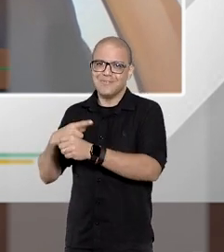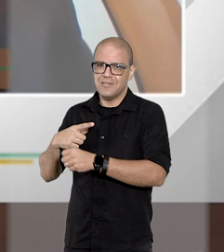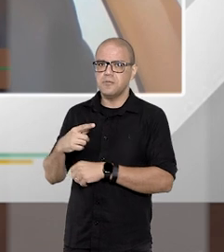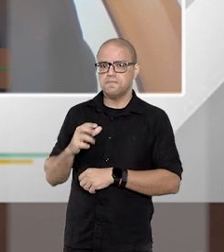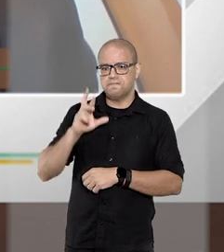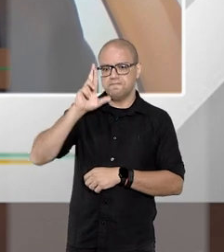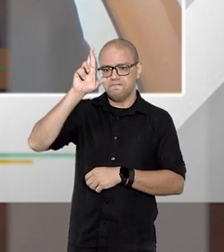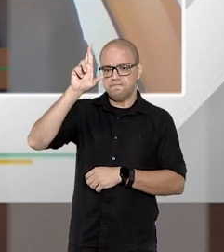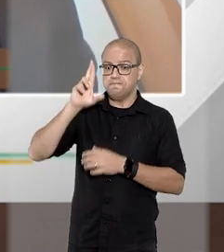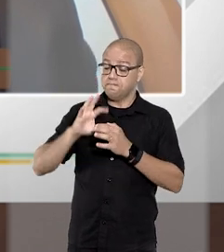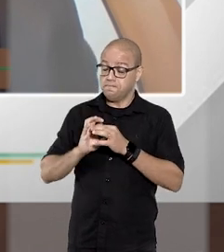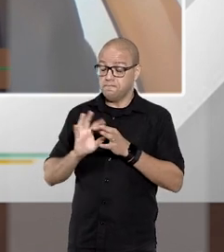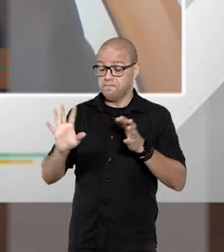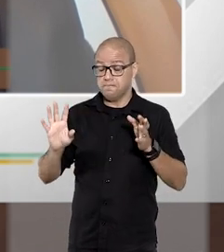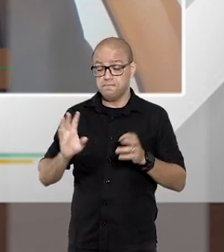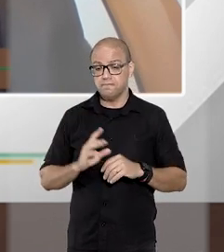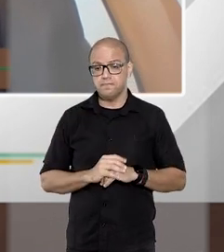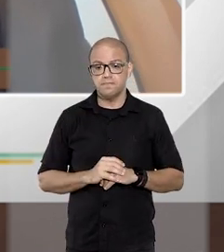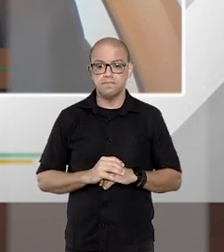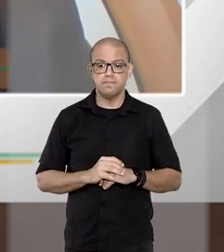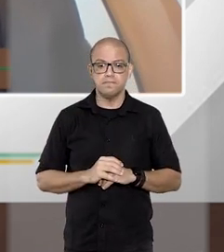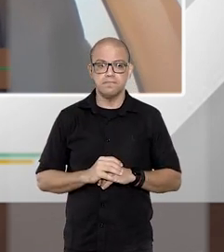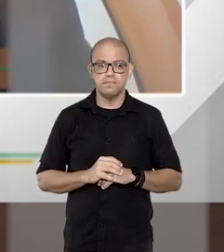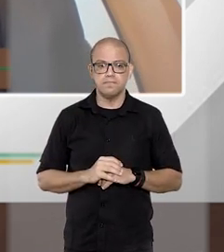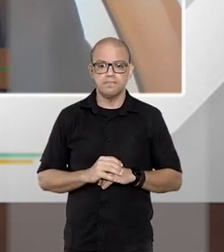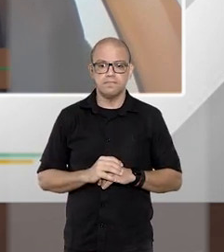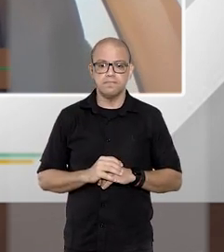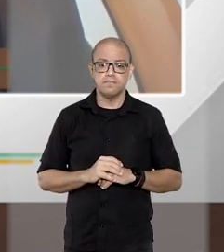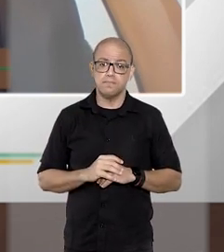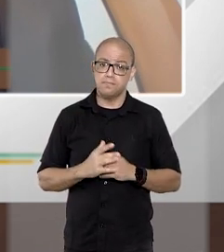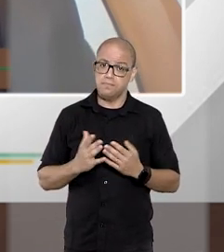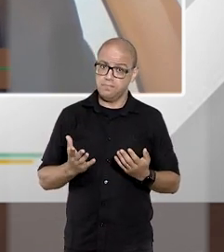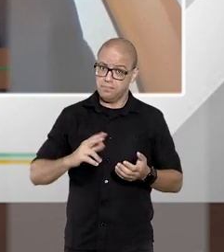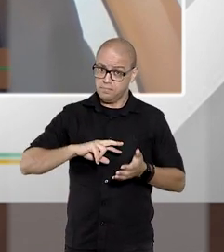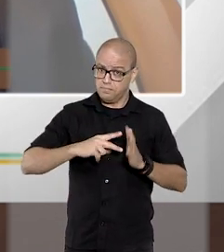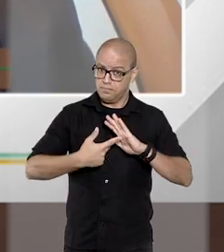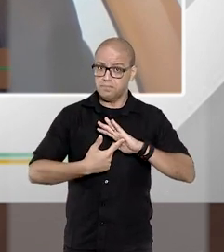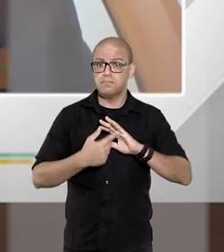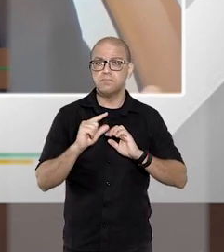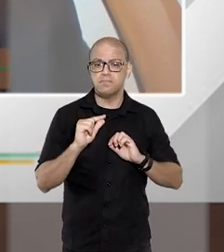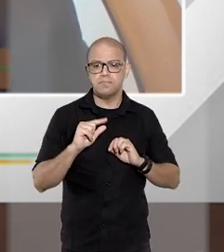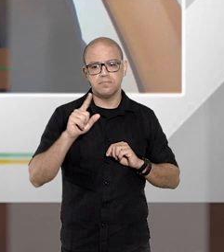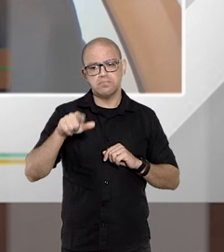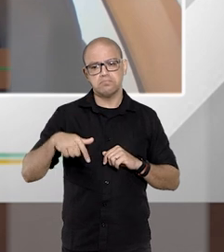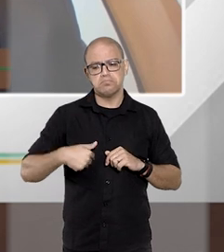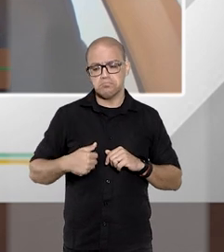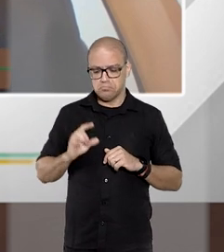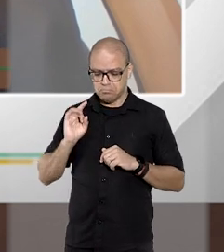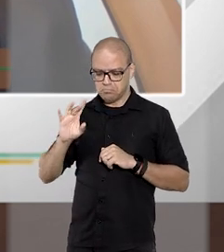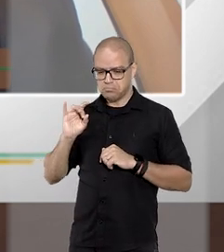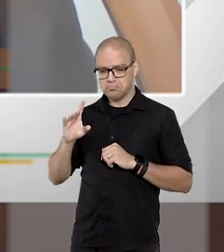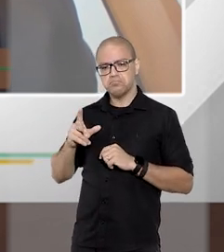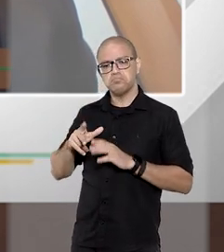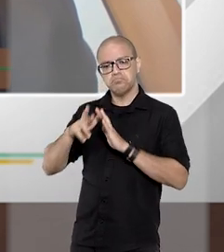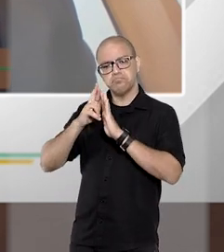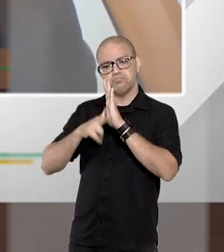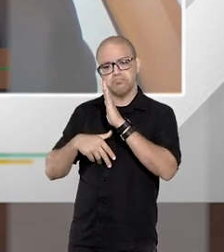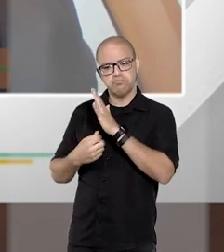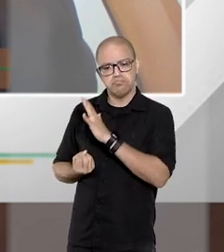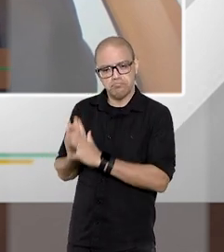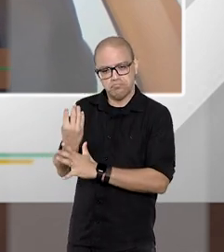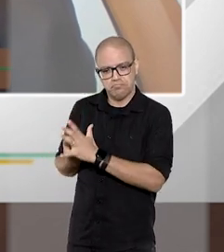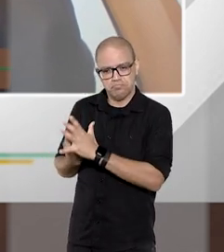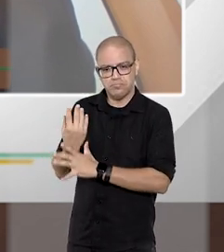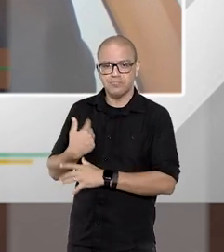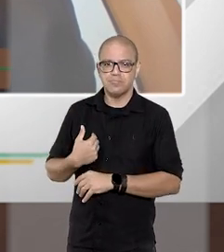autonomia né e o que significa se autorregularem né